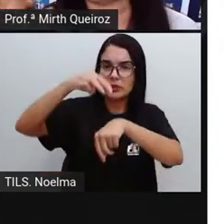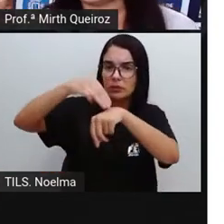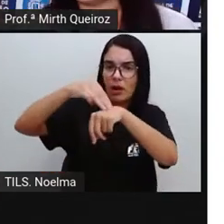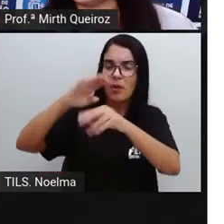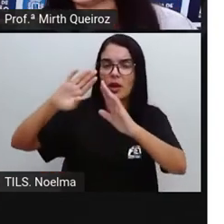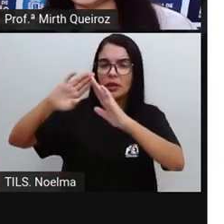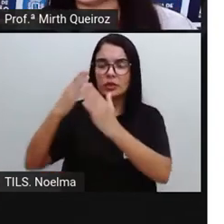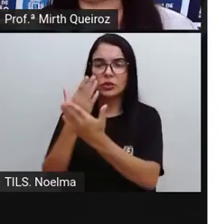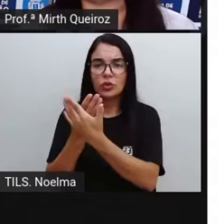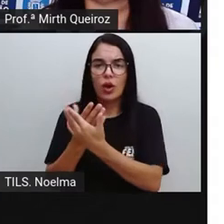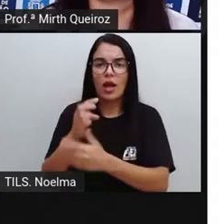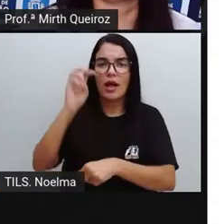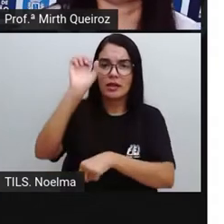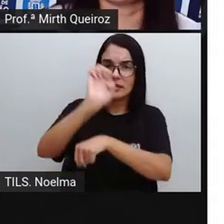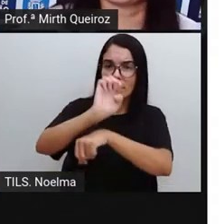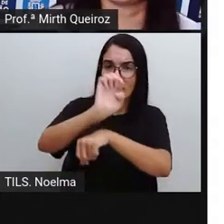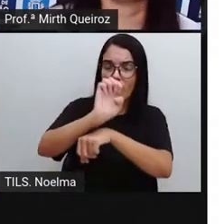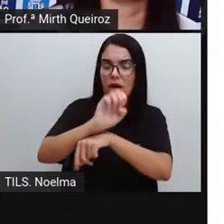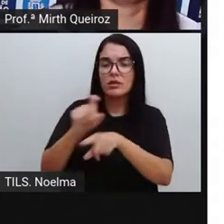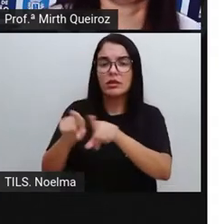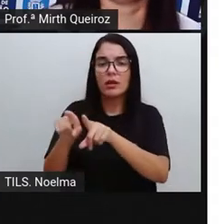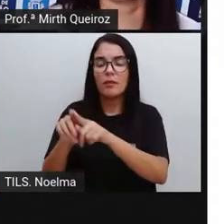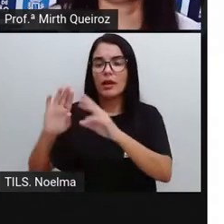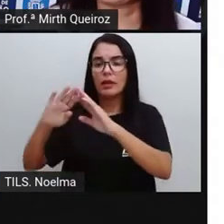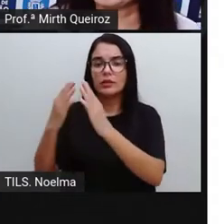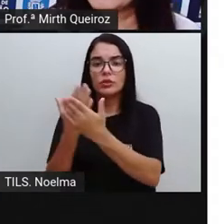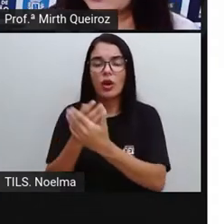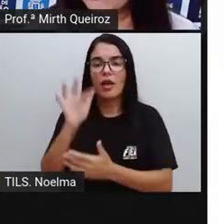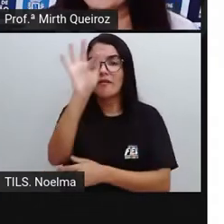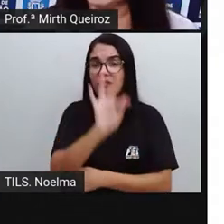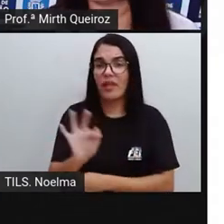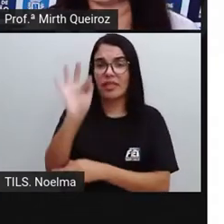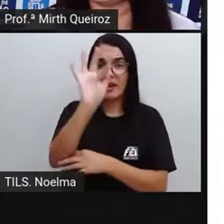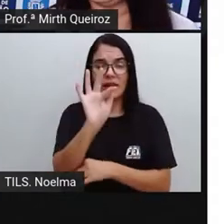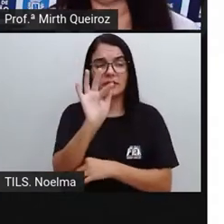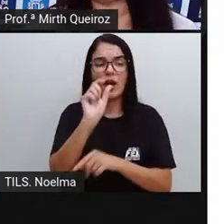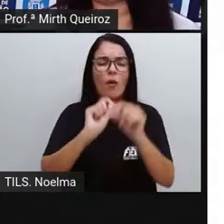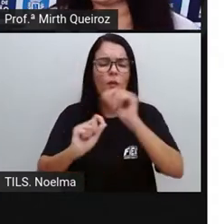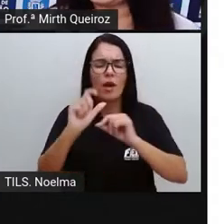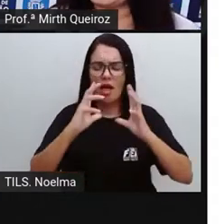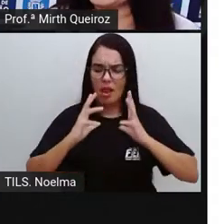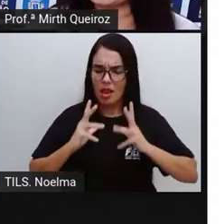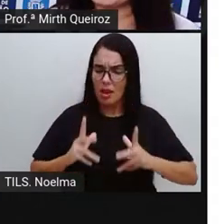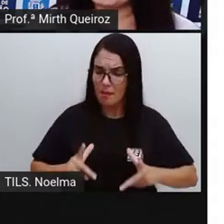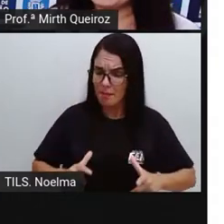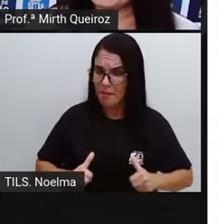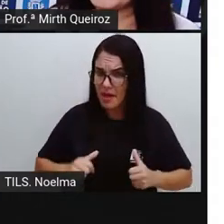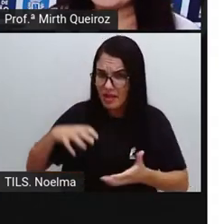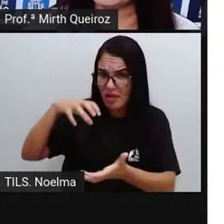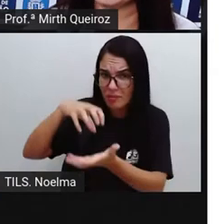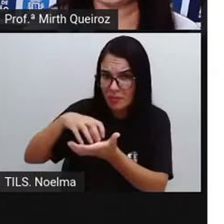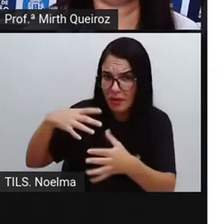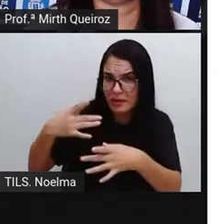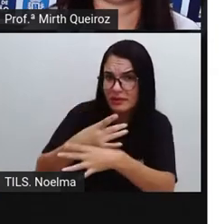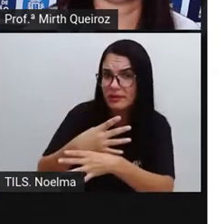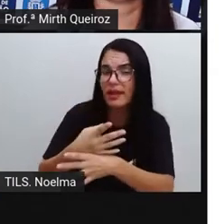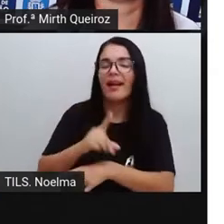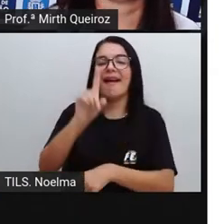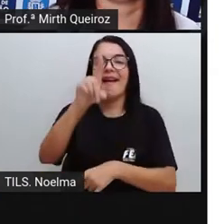Das escolas federais A limpeza urbana é um tipo de serviço público